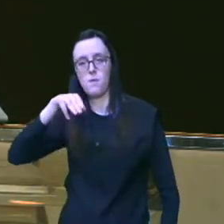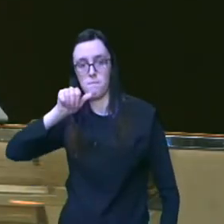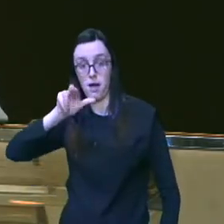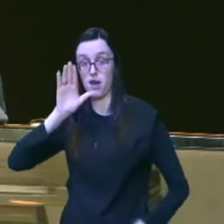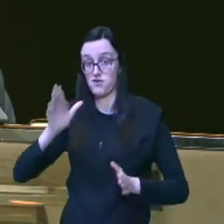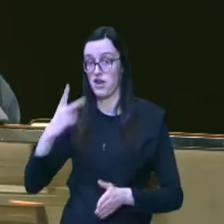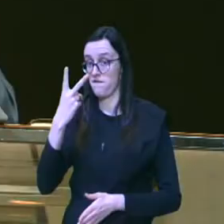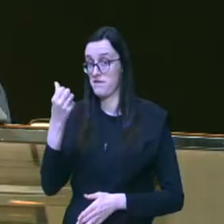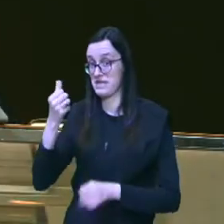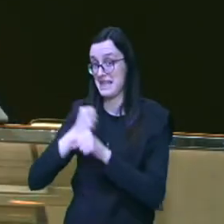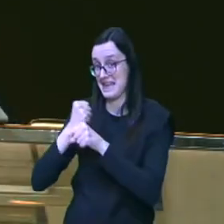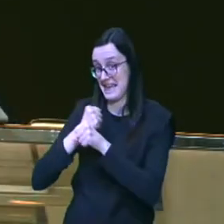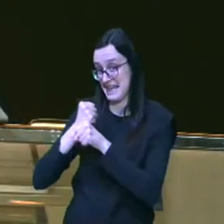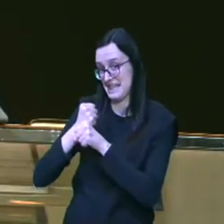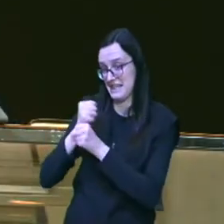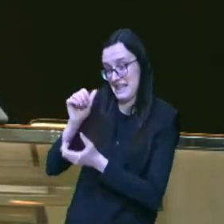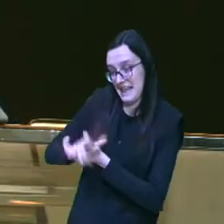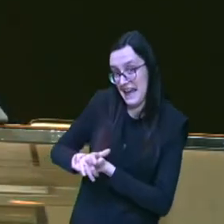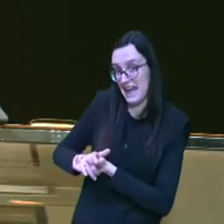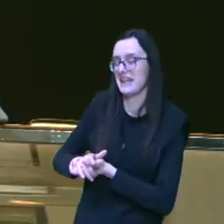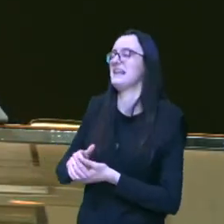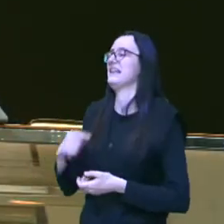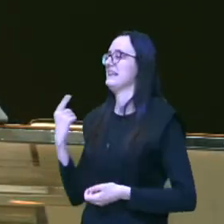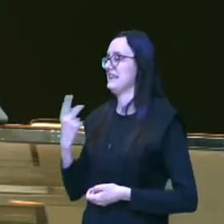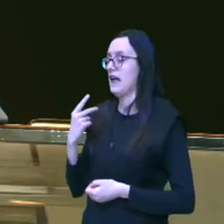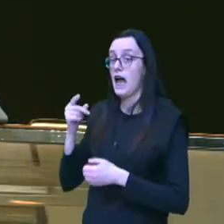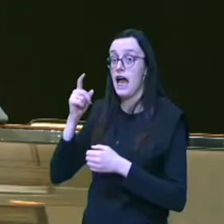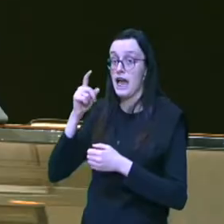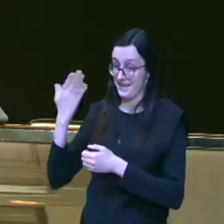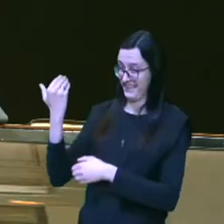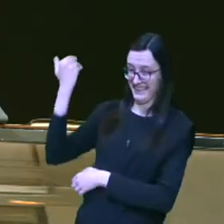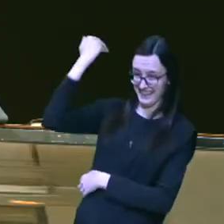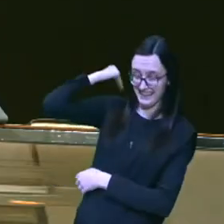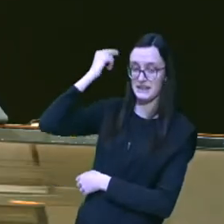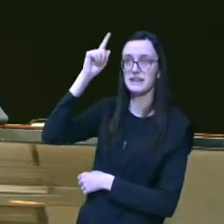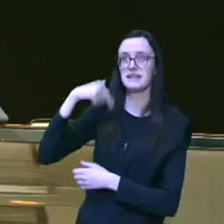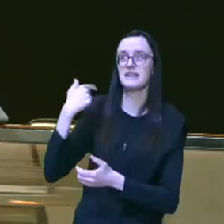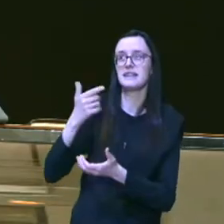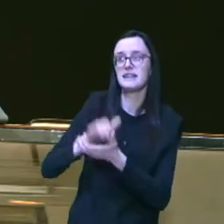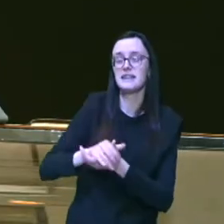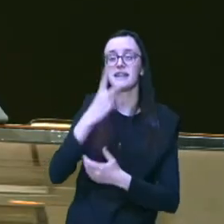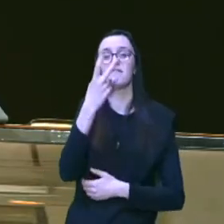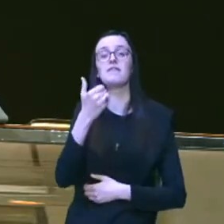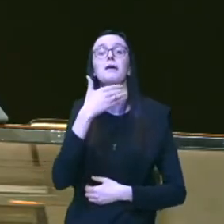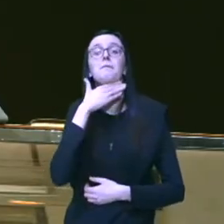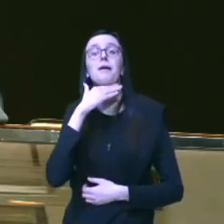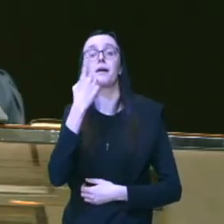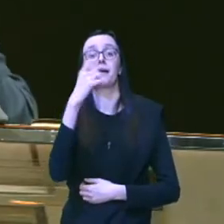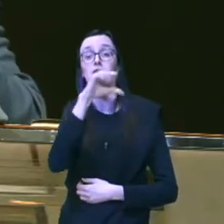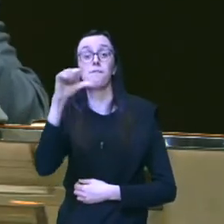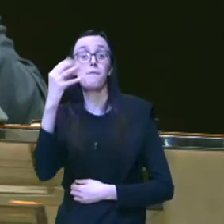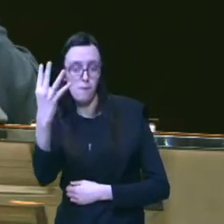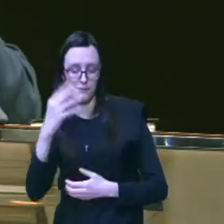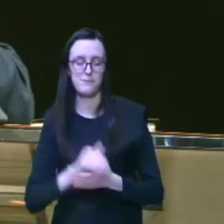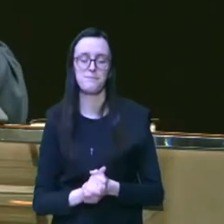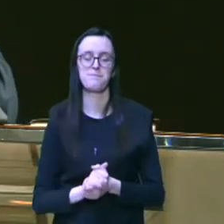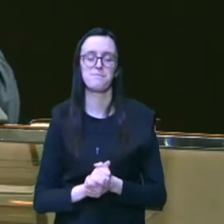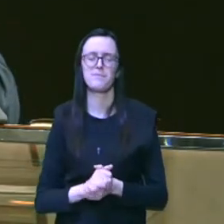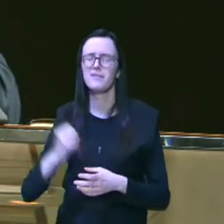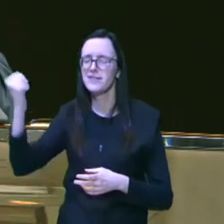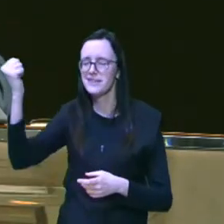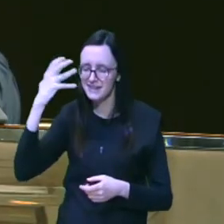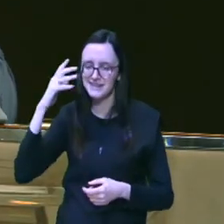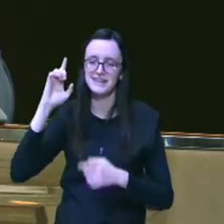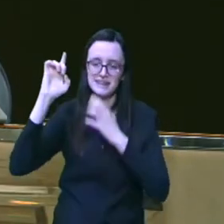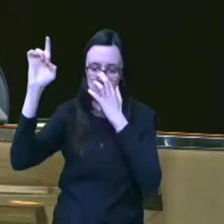e casado faltavam uns 40 dias casamos dia 26 de março de 94 e eu consegui pela graça